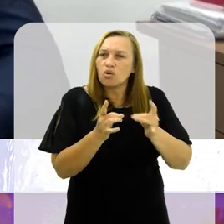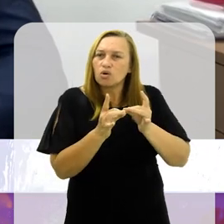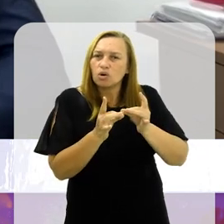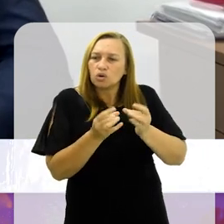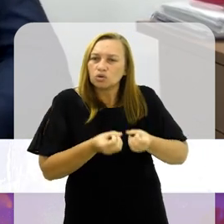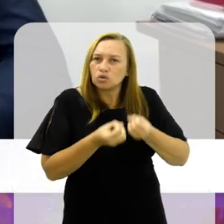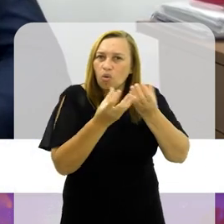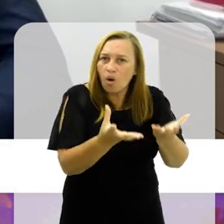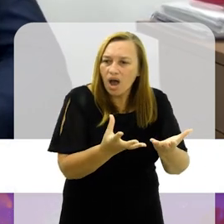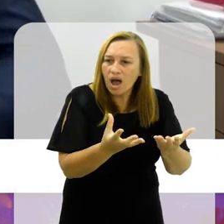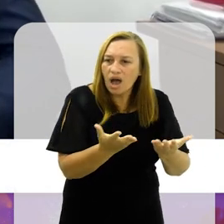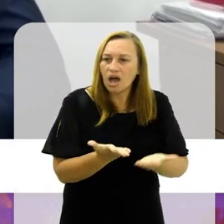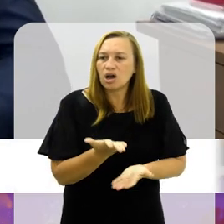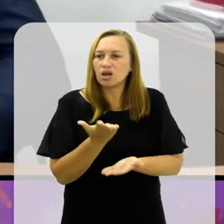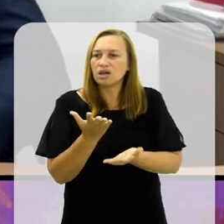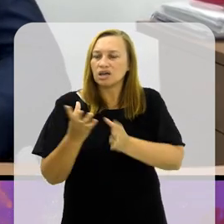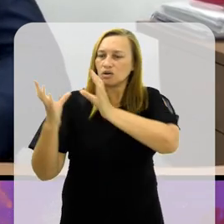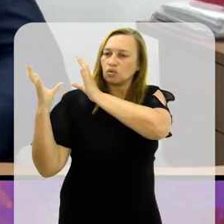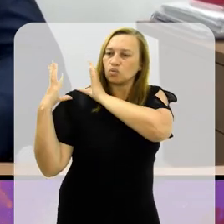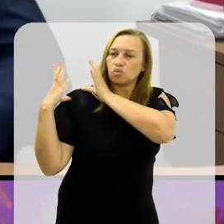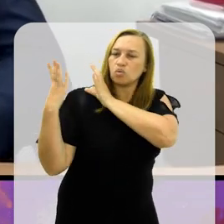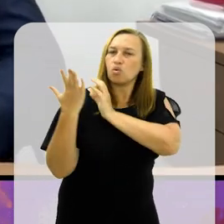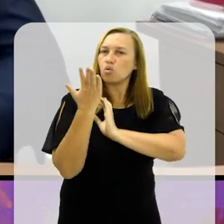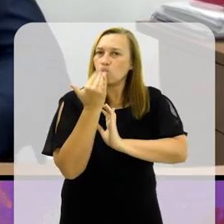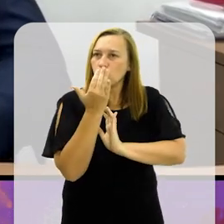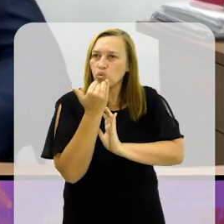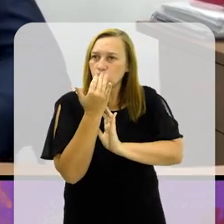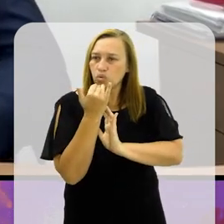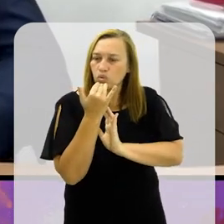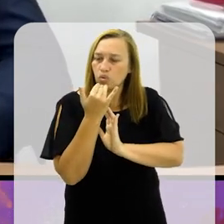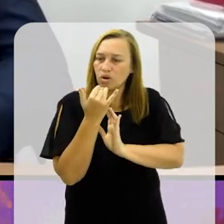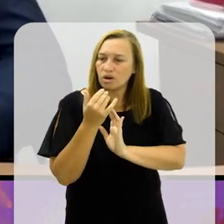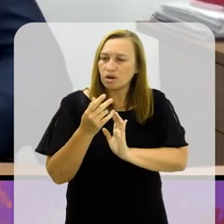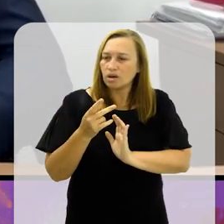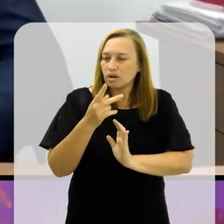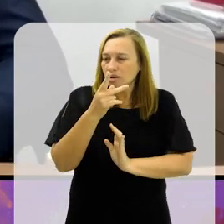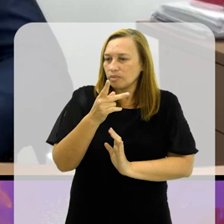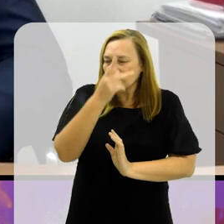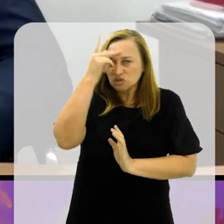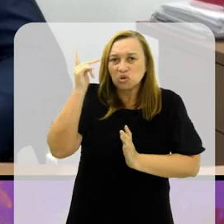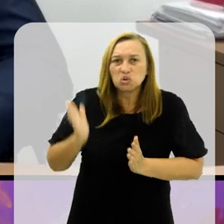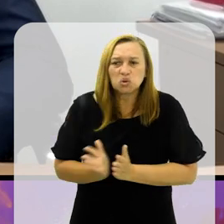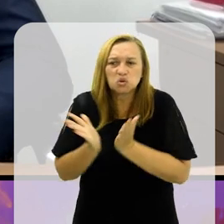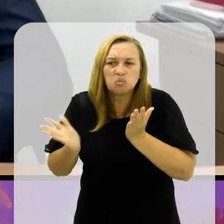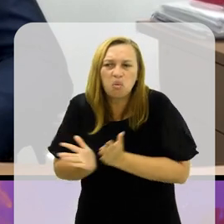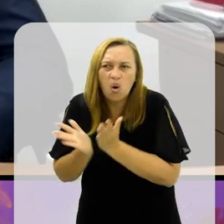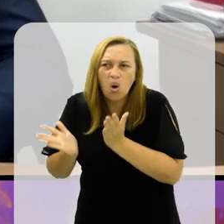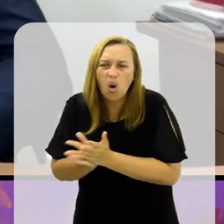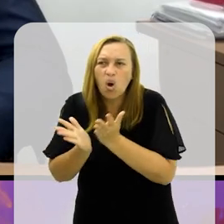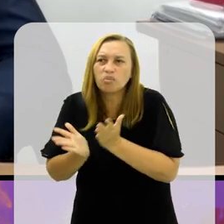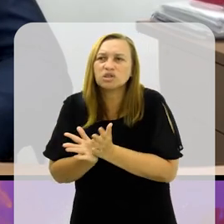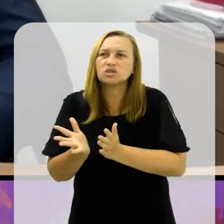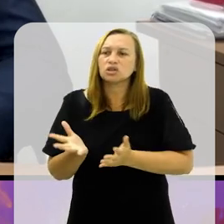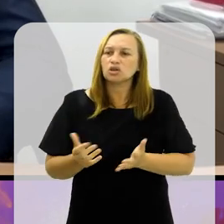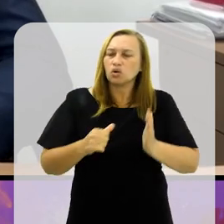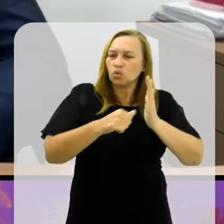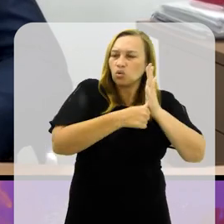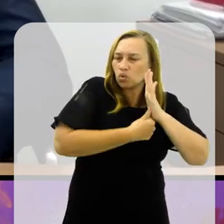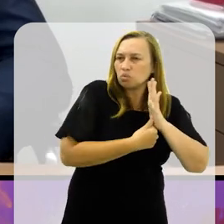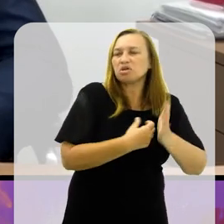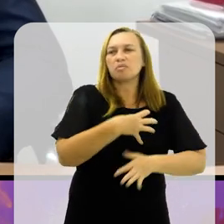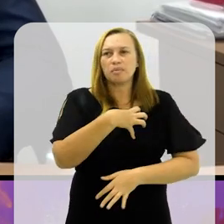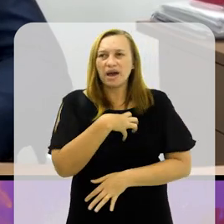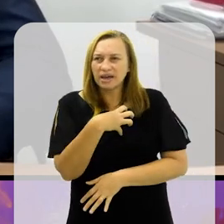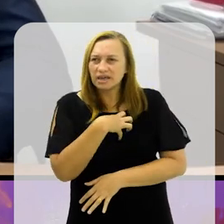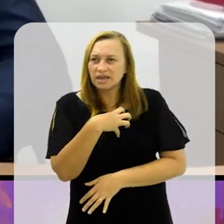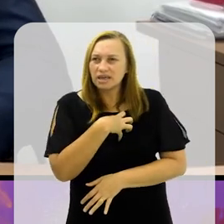básica para os torcedores menos favorecidos de Salvador e região. O Bahia foi um dos primeiros